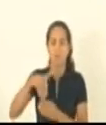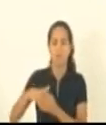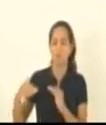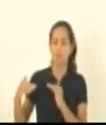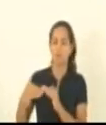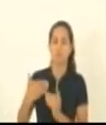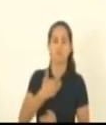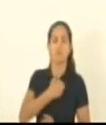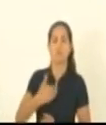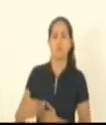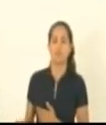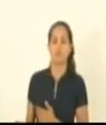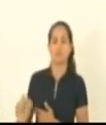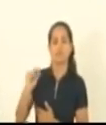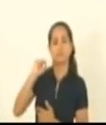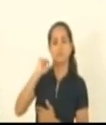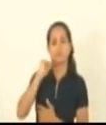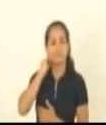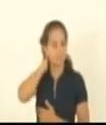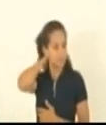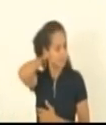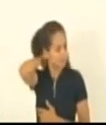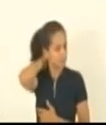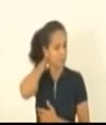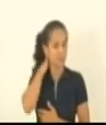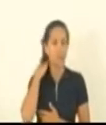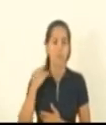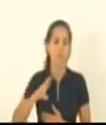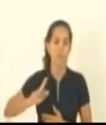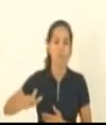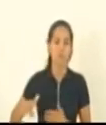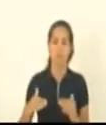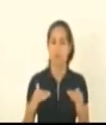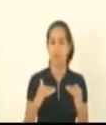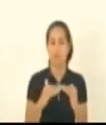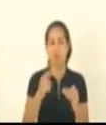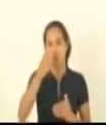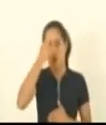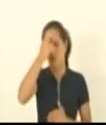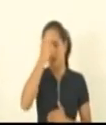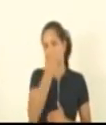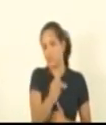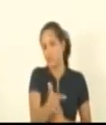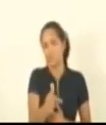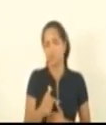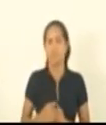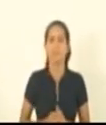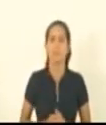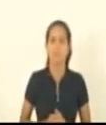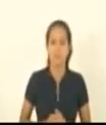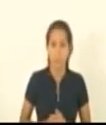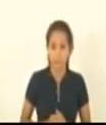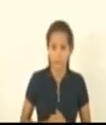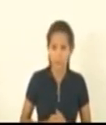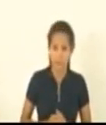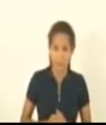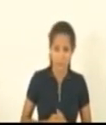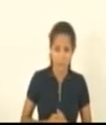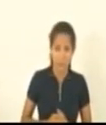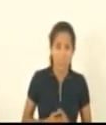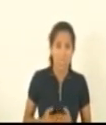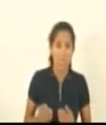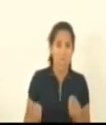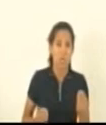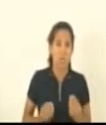ele de emendas e não de acordo com consciência e nunca vai bater por você numa questão